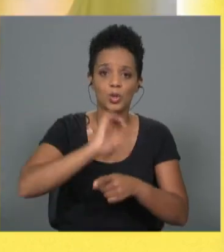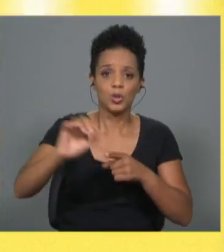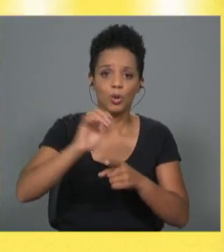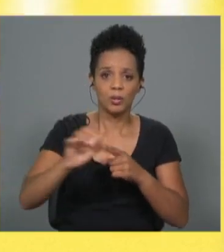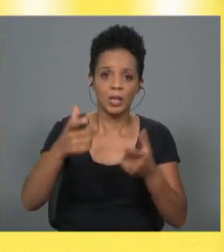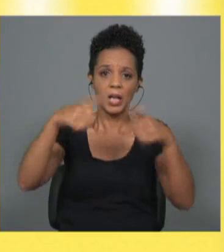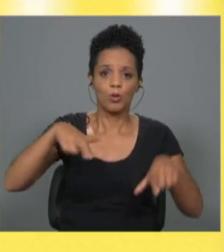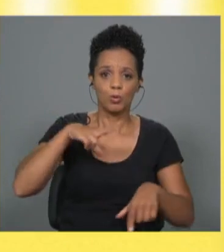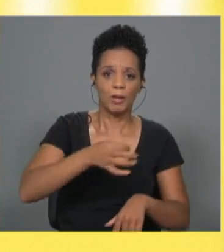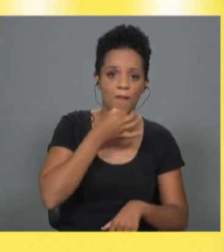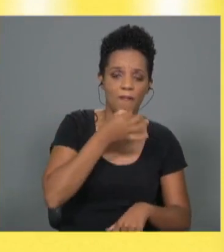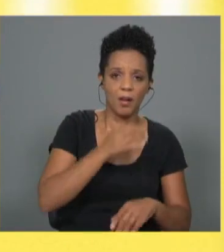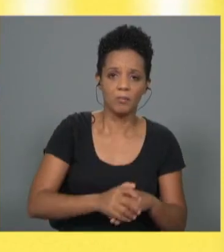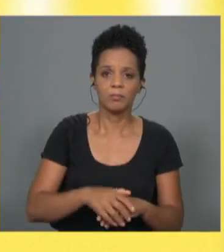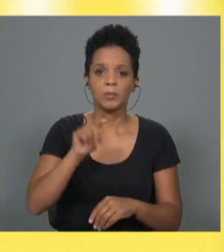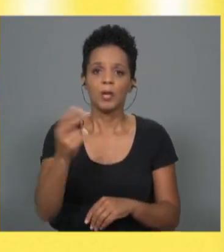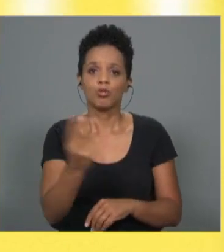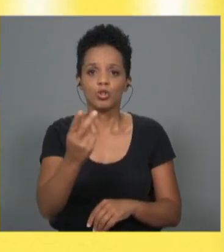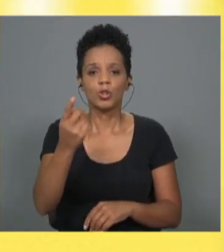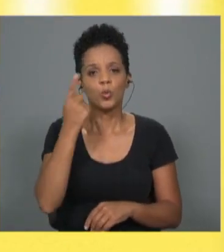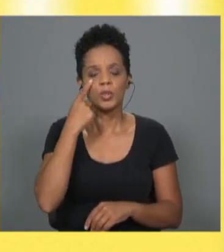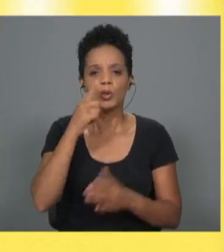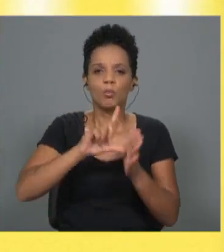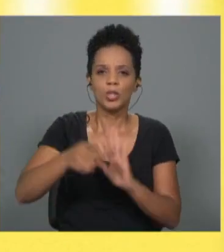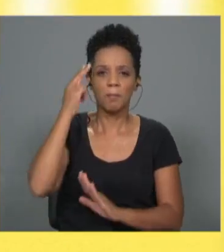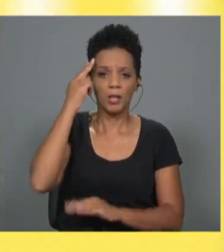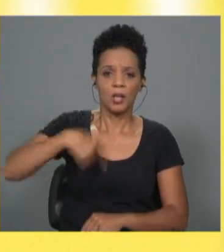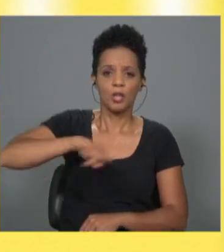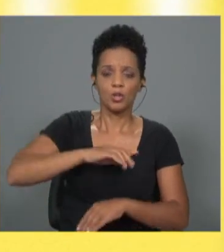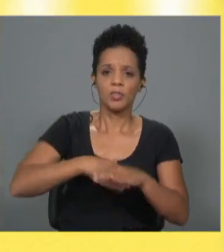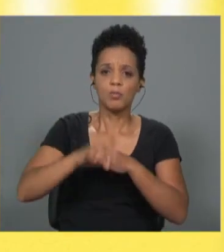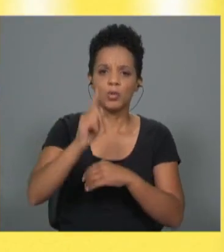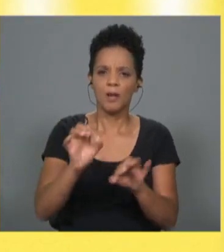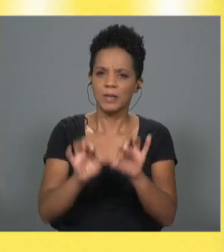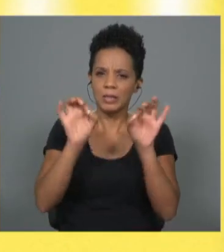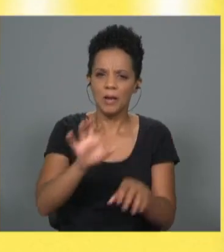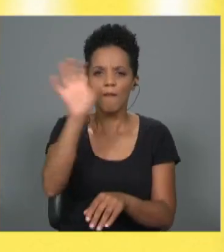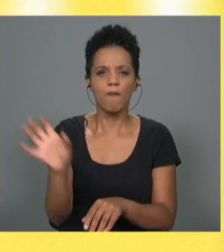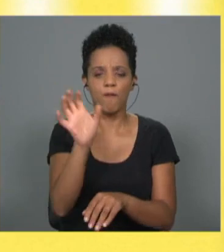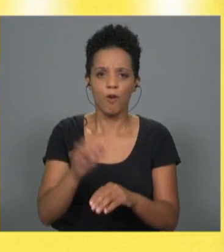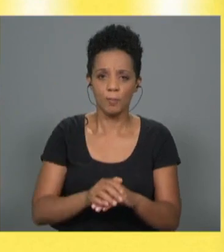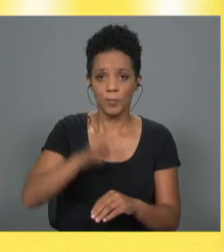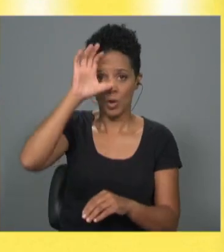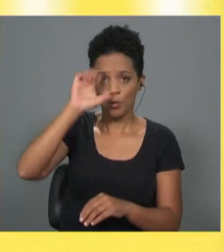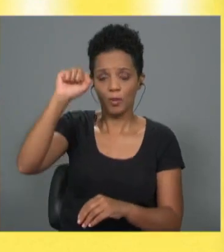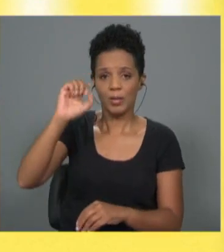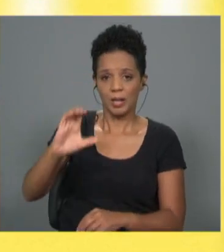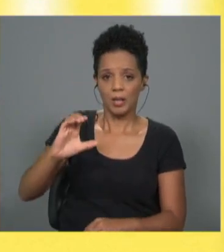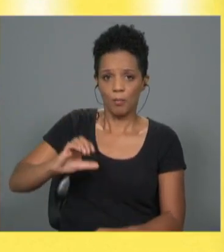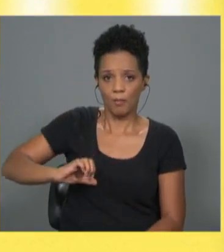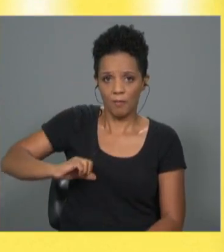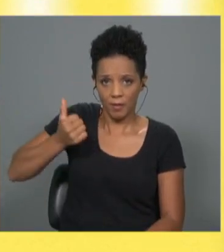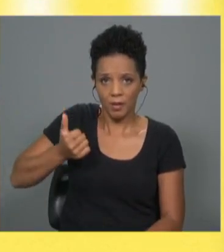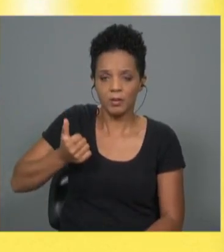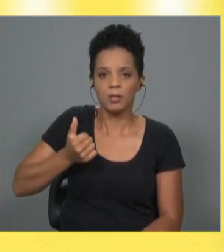por sorte, ambos conheciam o nosso projeto da Madeira. Então, o que nós fizemos foi exatamente a mesma estrutura, tanto com o governo de Cabo Verdeano, que até lançaram um